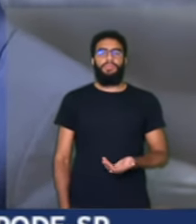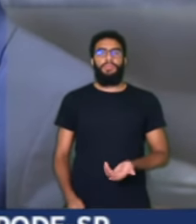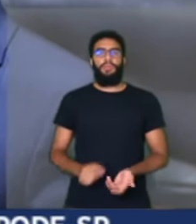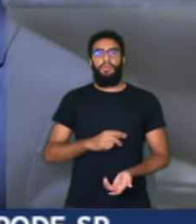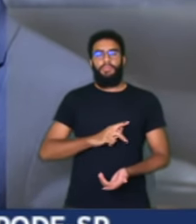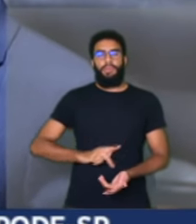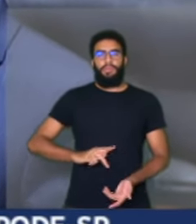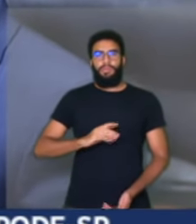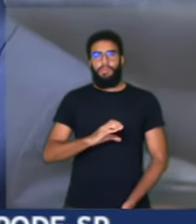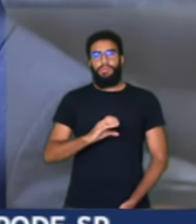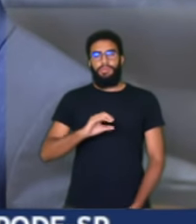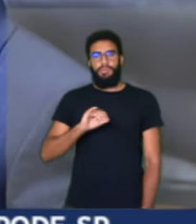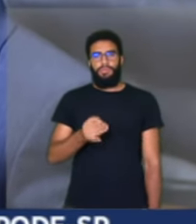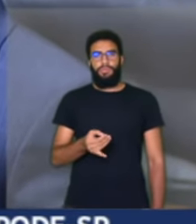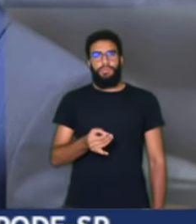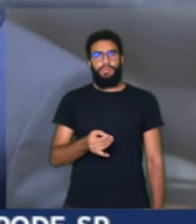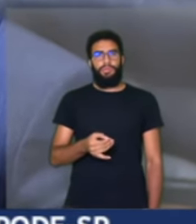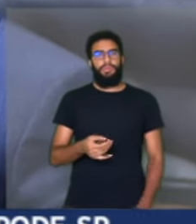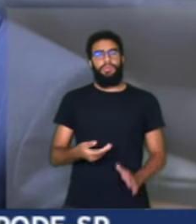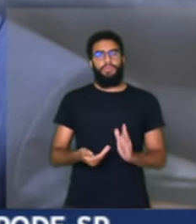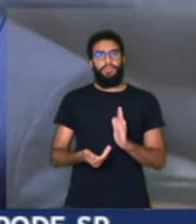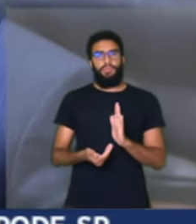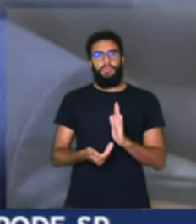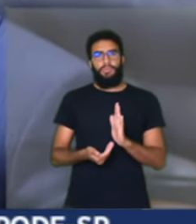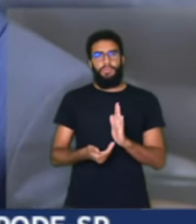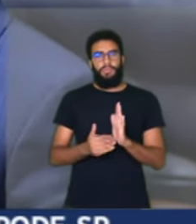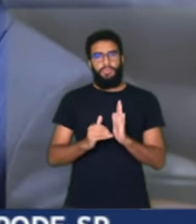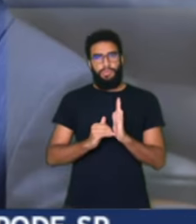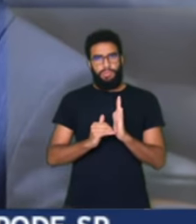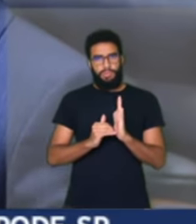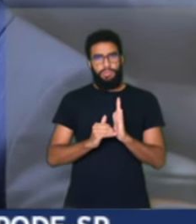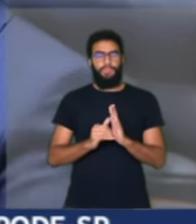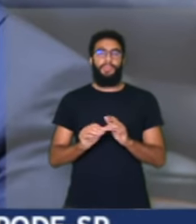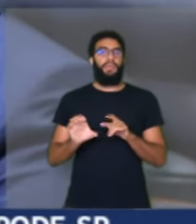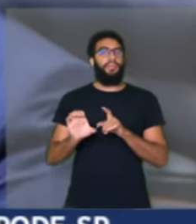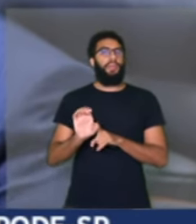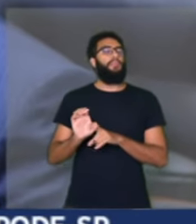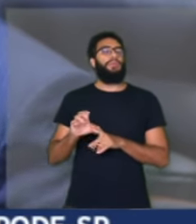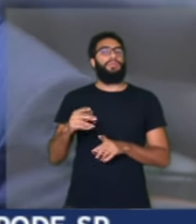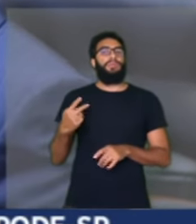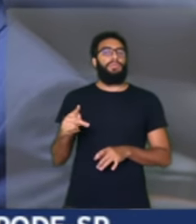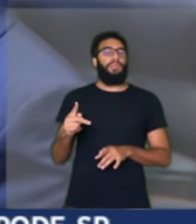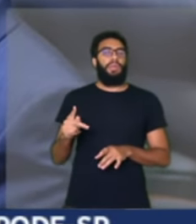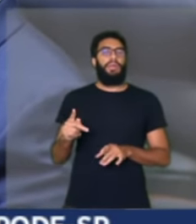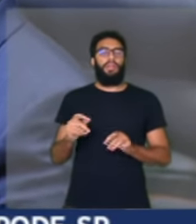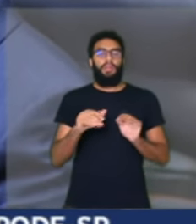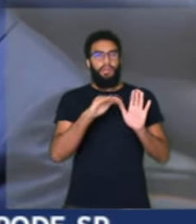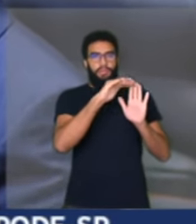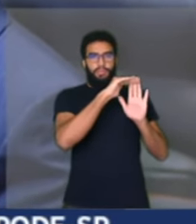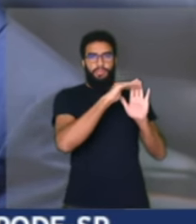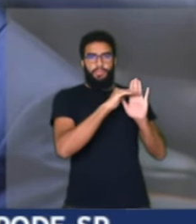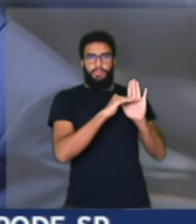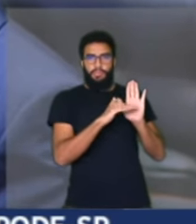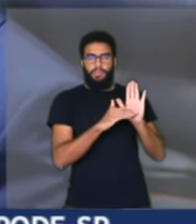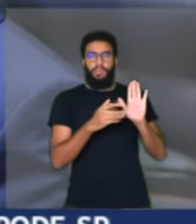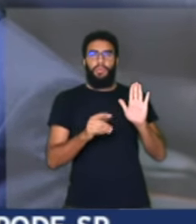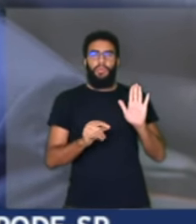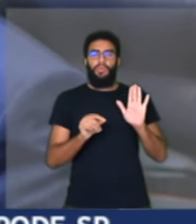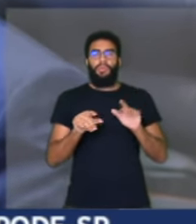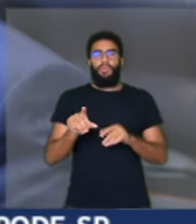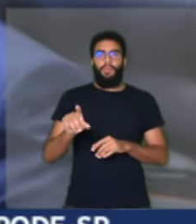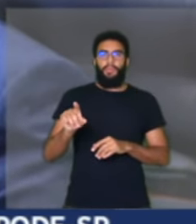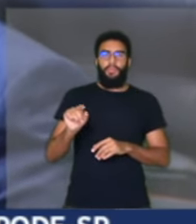Senado Federal. Depende exclusivamente dele pautar a indicação do presidente